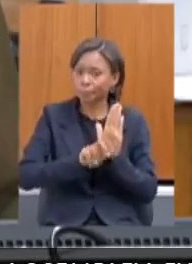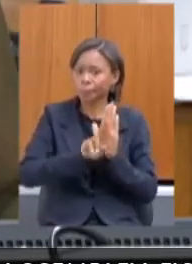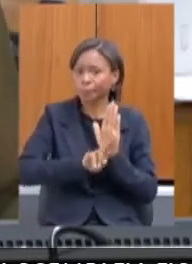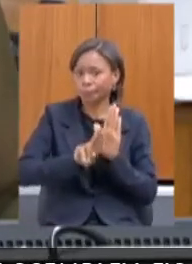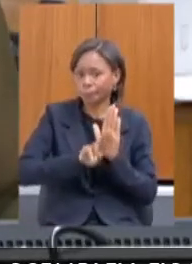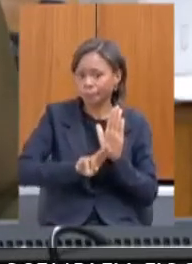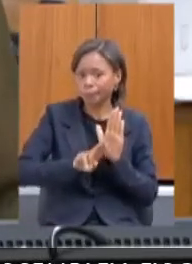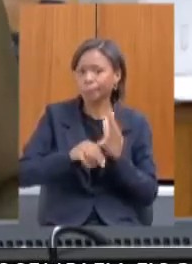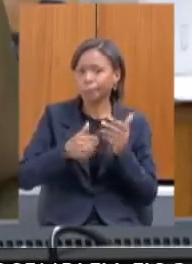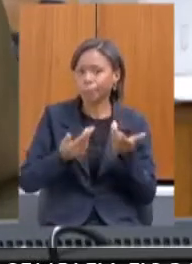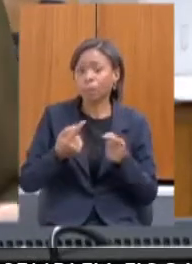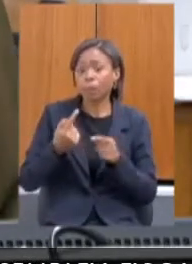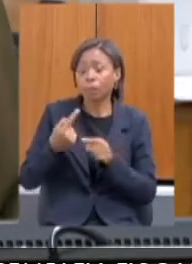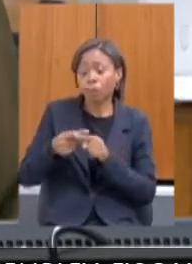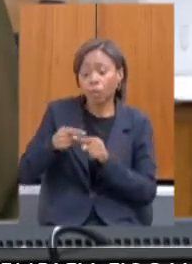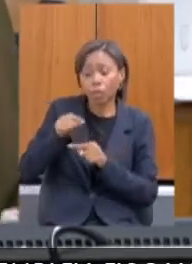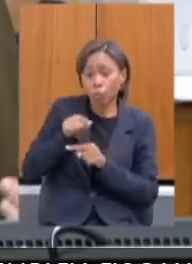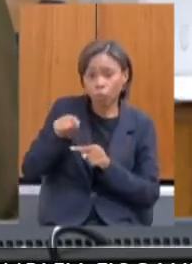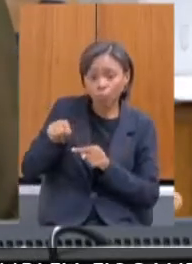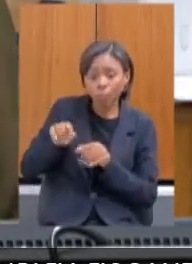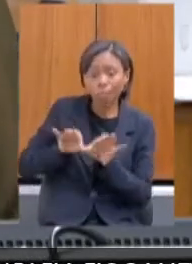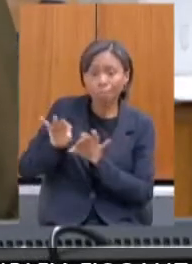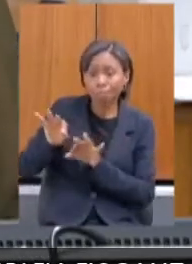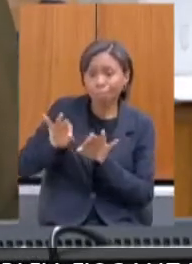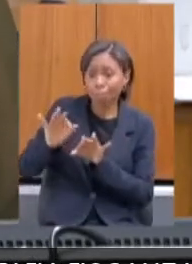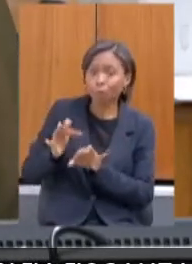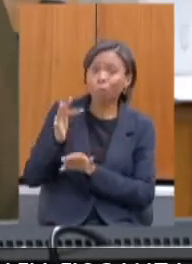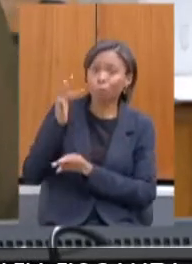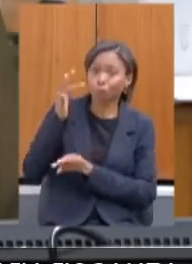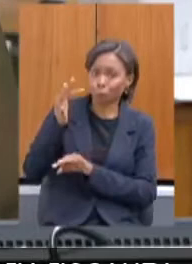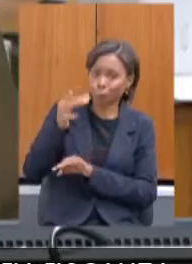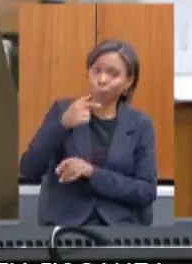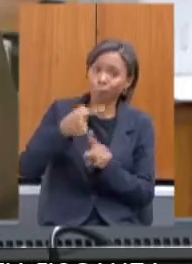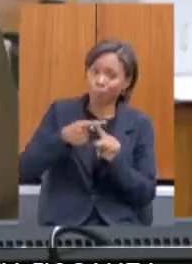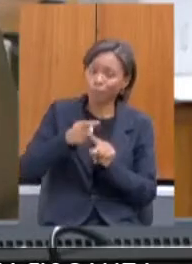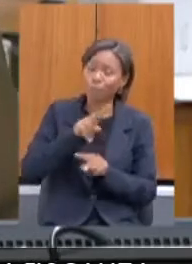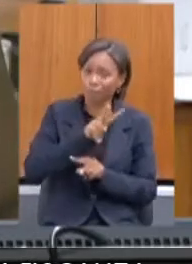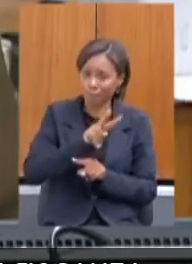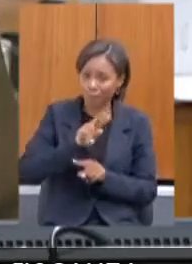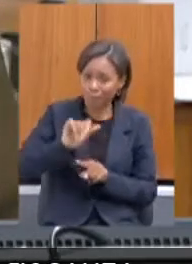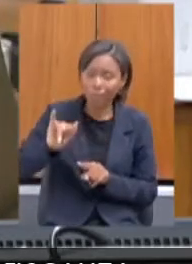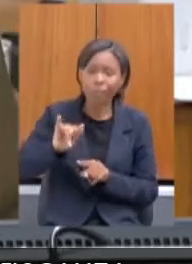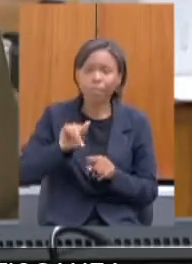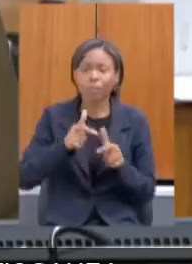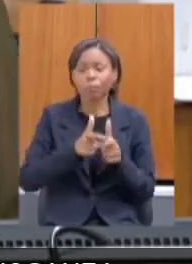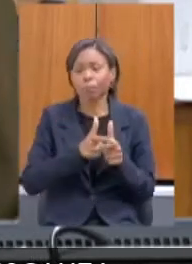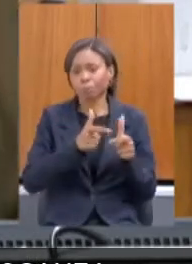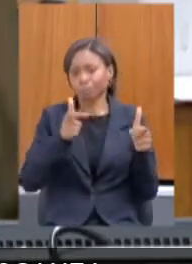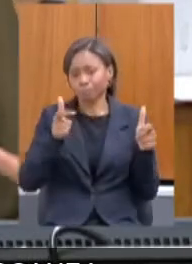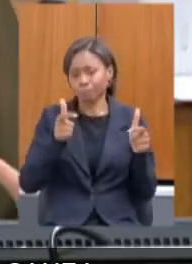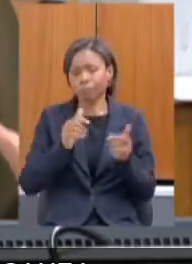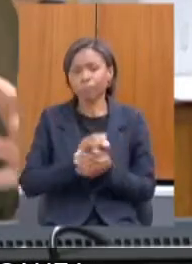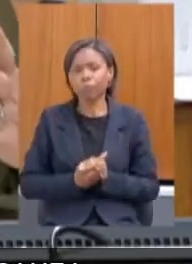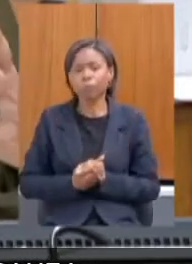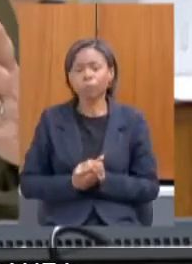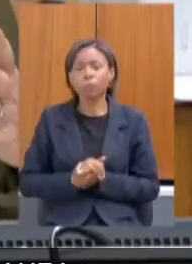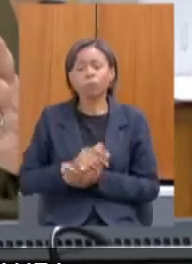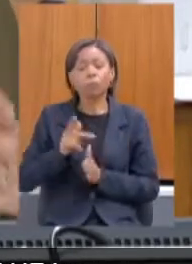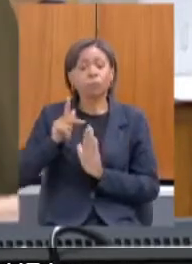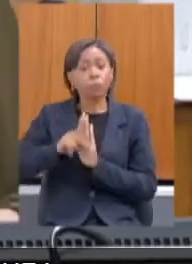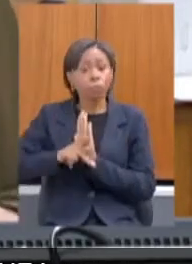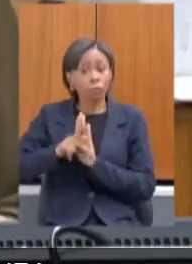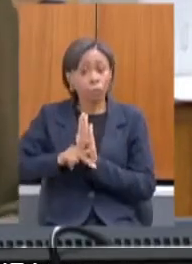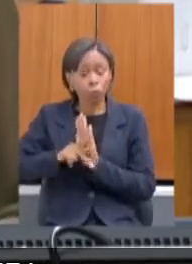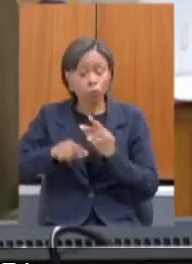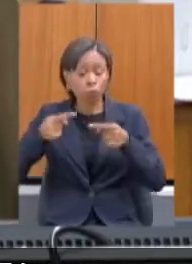presencialmente, porque sabemos que a demanda vai aumentar. Quanto ao Plano Mineiro de Política sobre Drogas, nós estamos instalando no